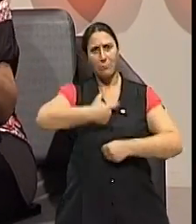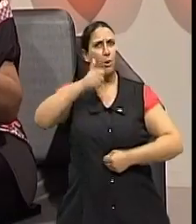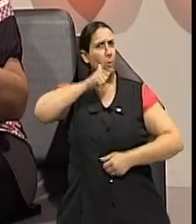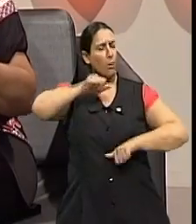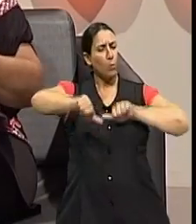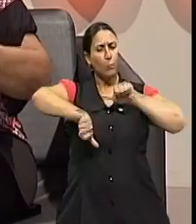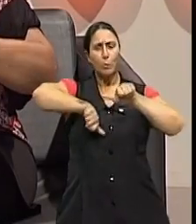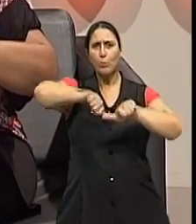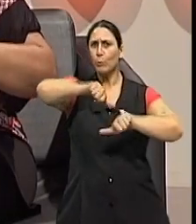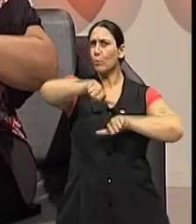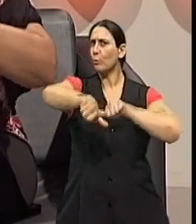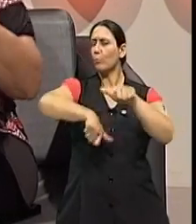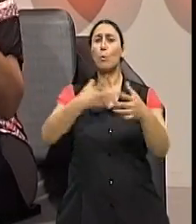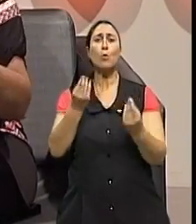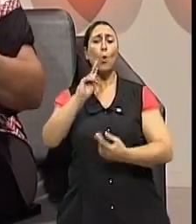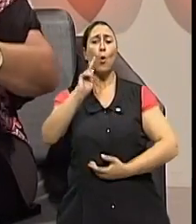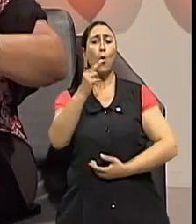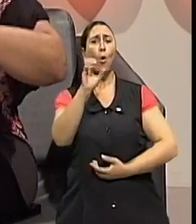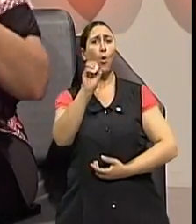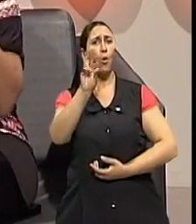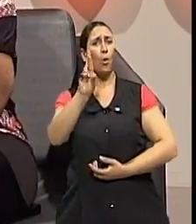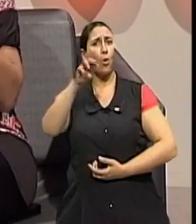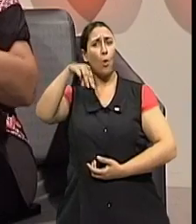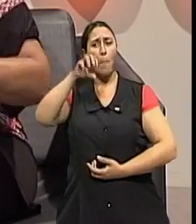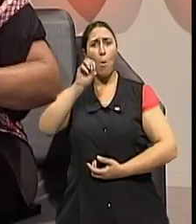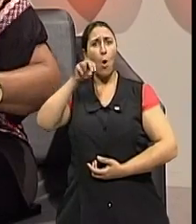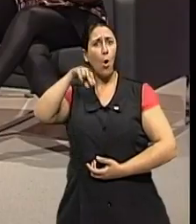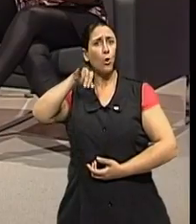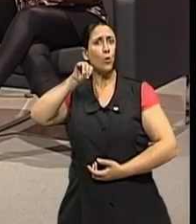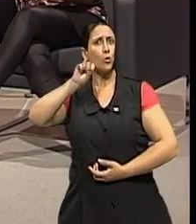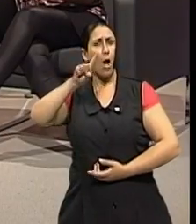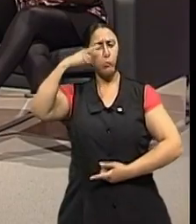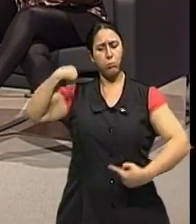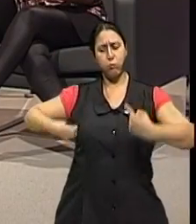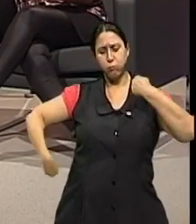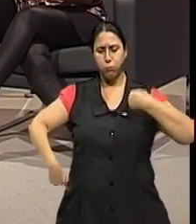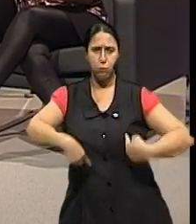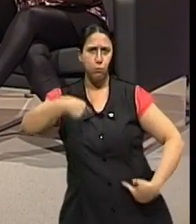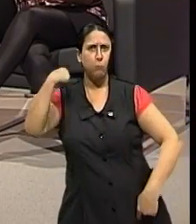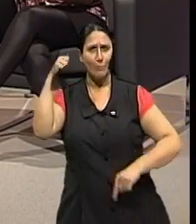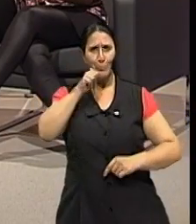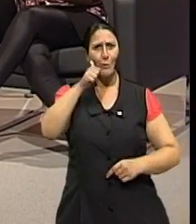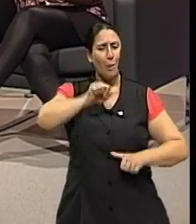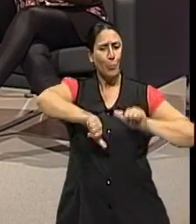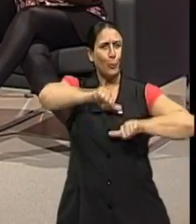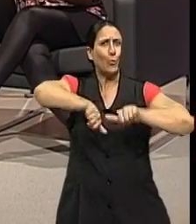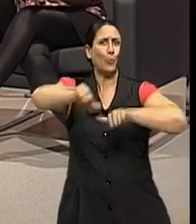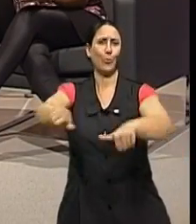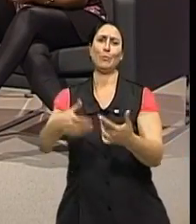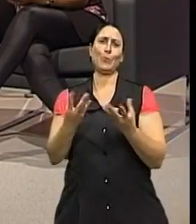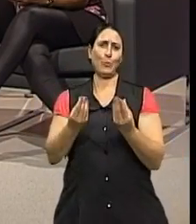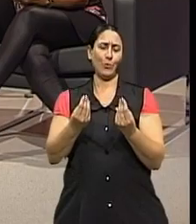de hormônios, a gente está falando de vida e de turbulência. Posso dizer assim, doutor? Sem dúvida. Existem fases